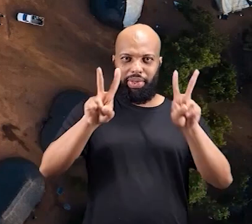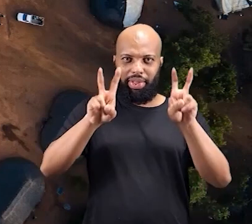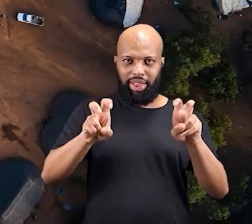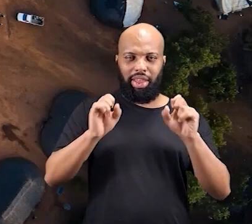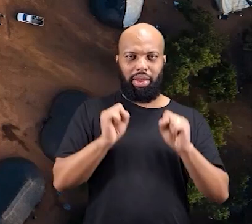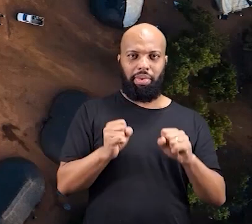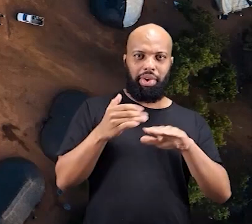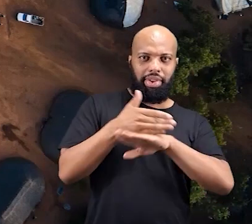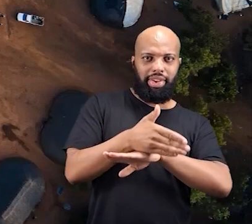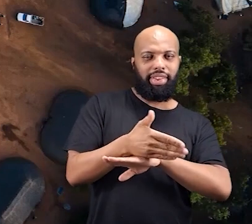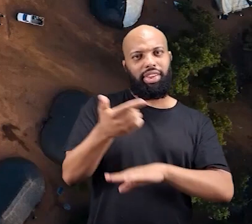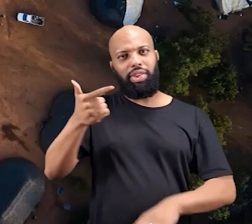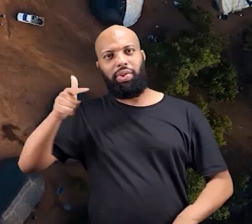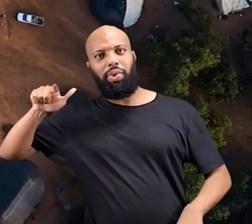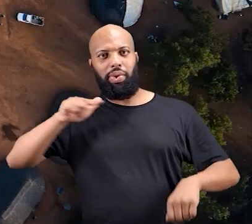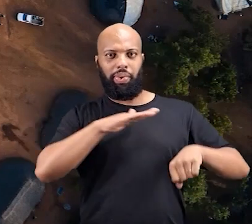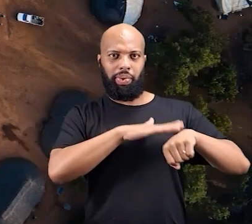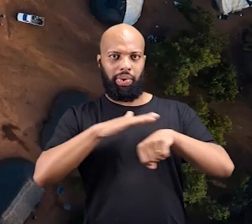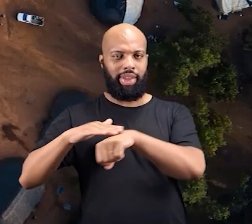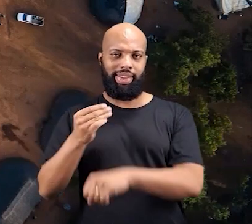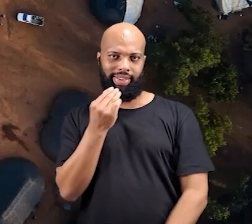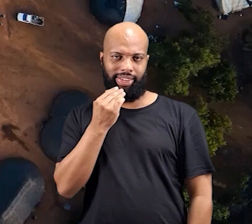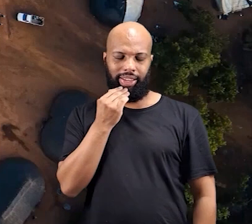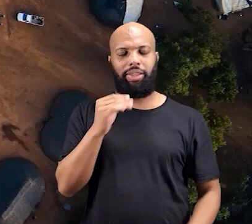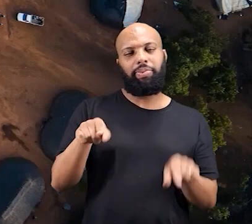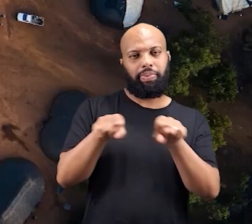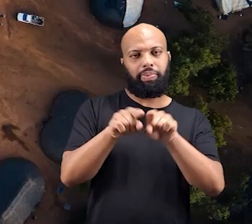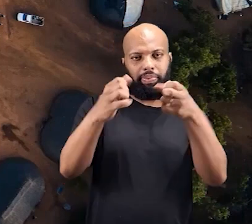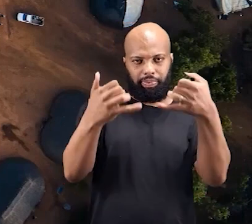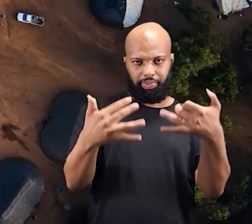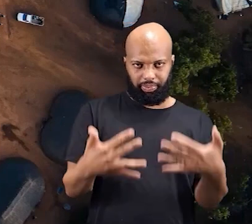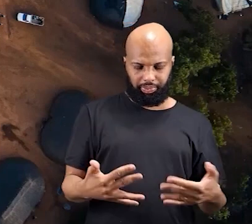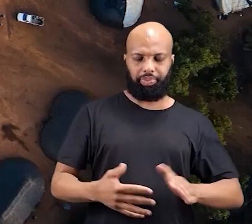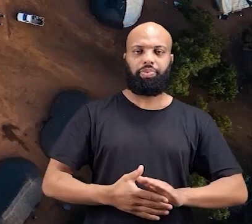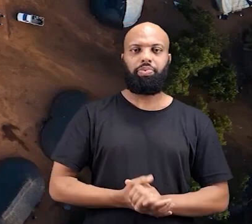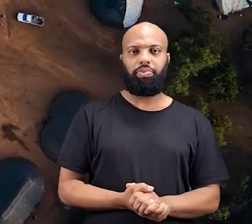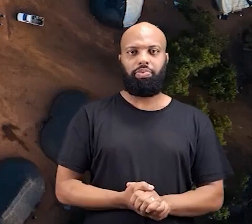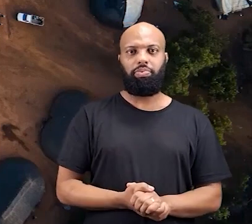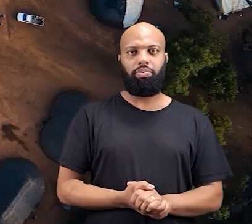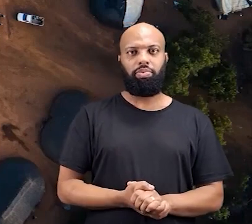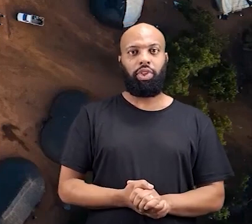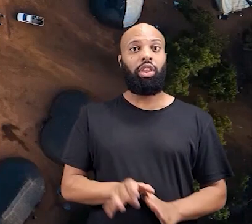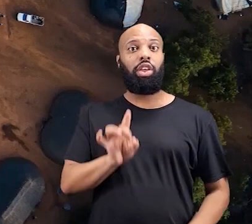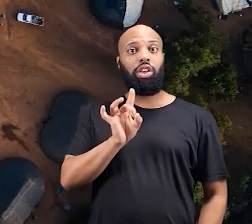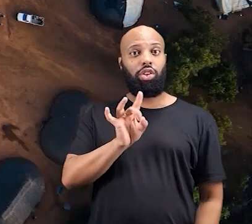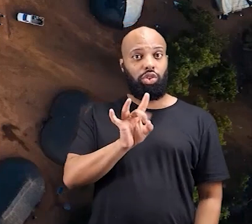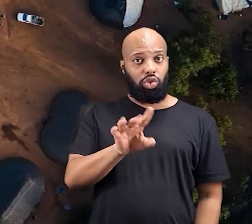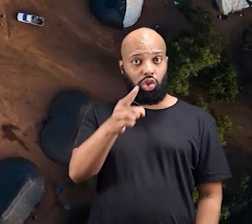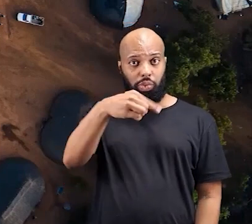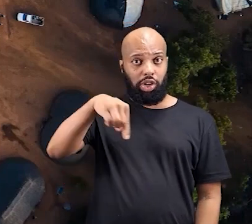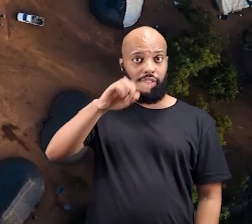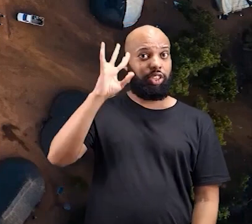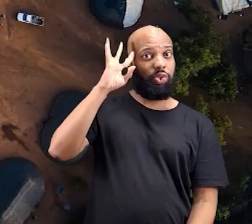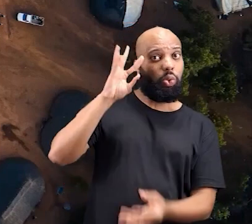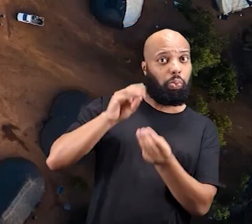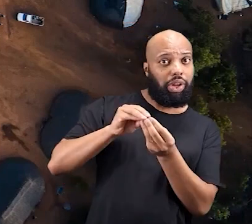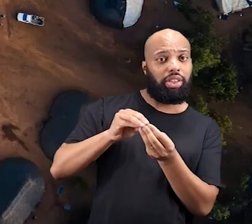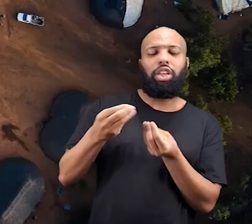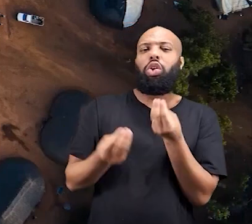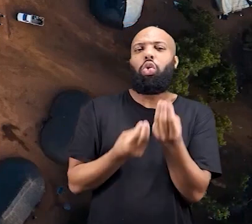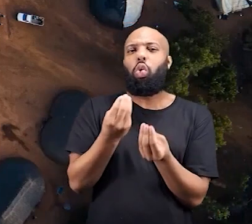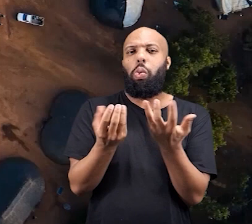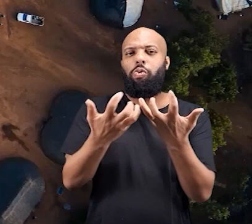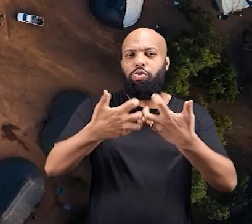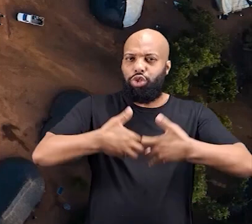Mas esse é um outro assunto. Depois a gente pode entrar nisso, né? Numa outra oportunidade. Então, isso aqui é só para